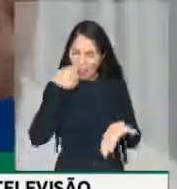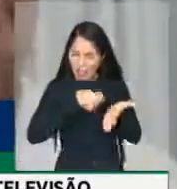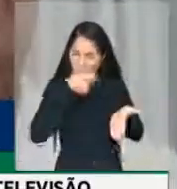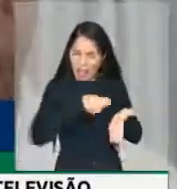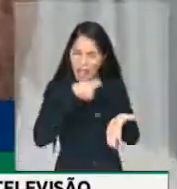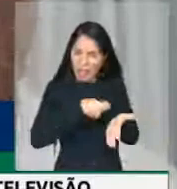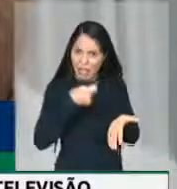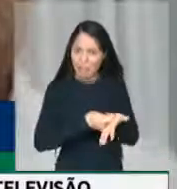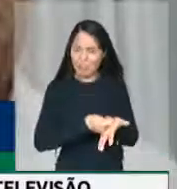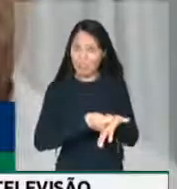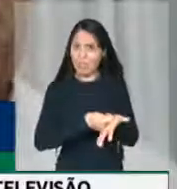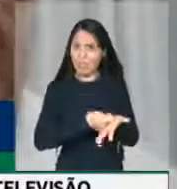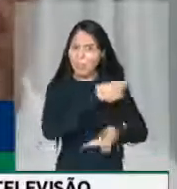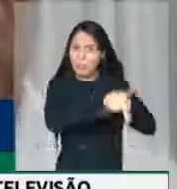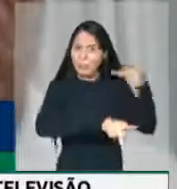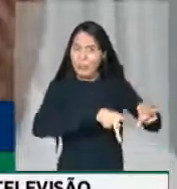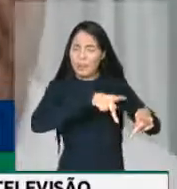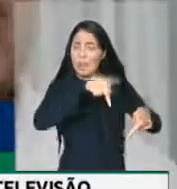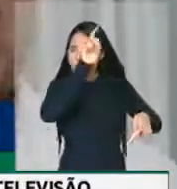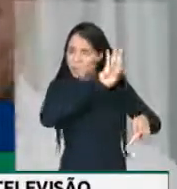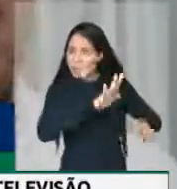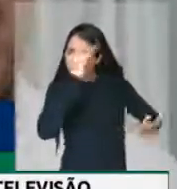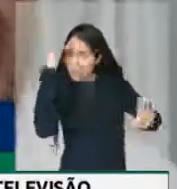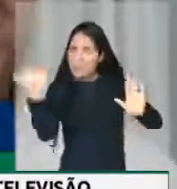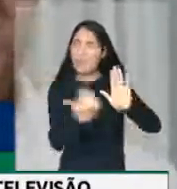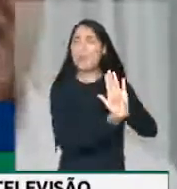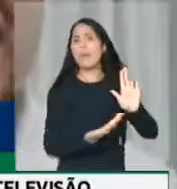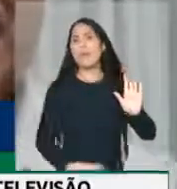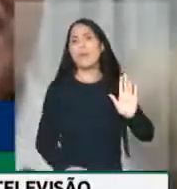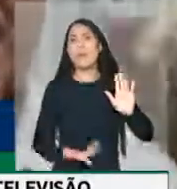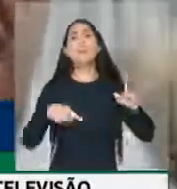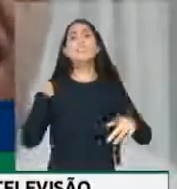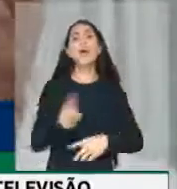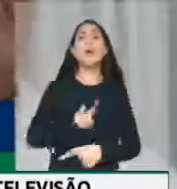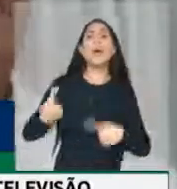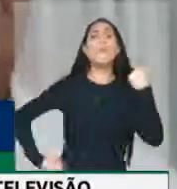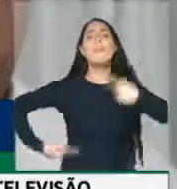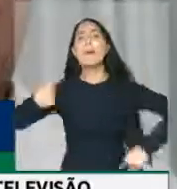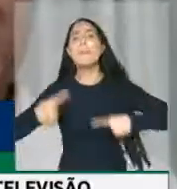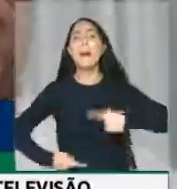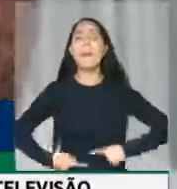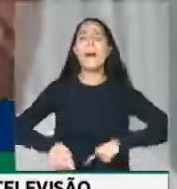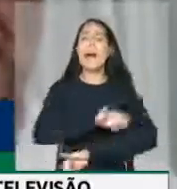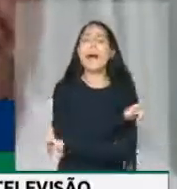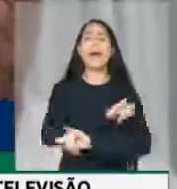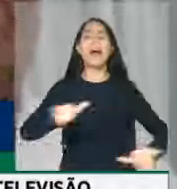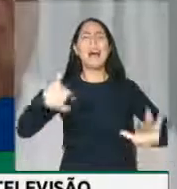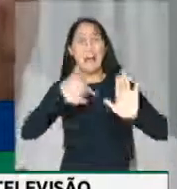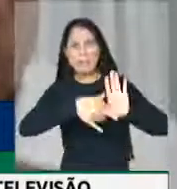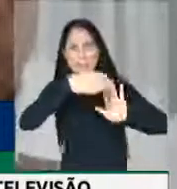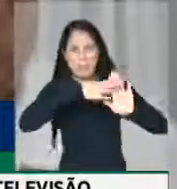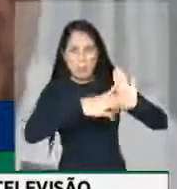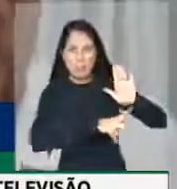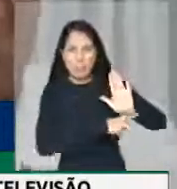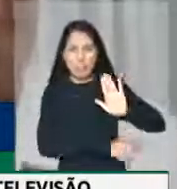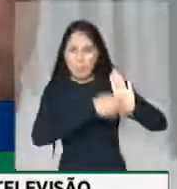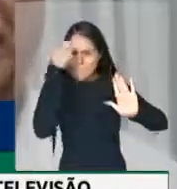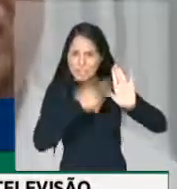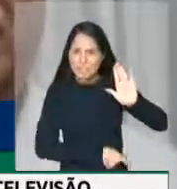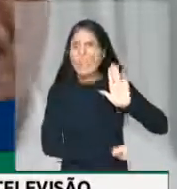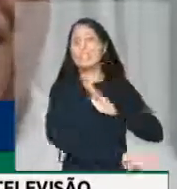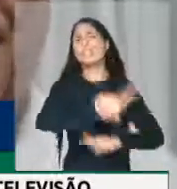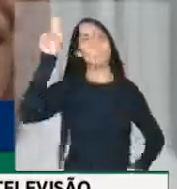temos com o povo brasileiro a debater e dizer não a esse projeto que vai colocar